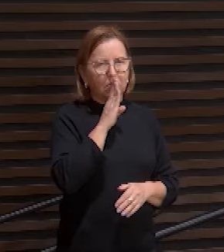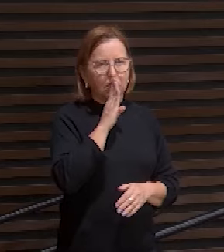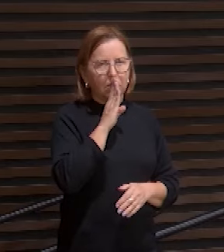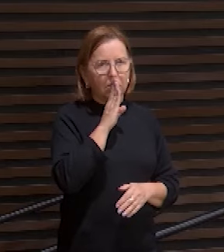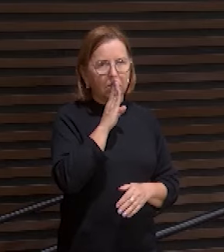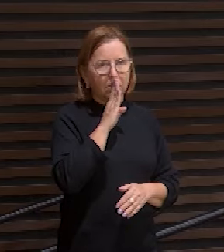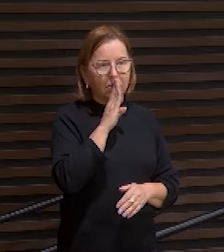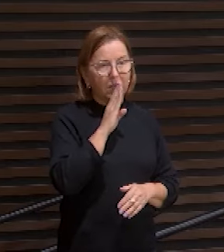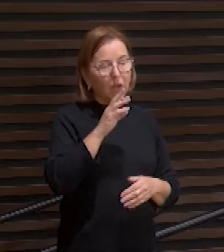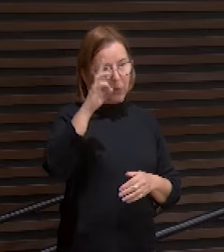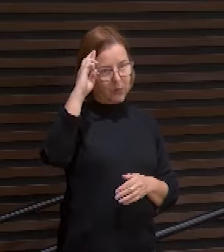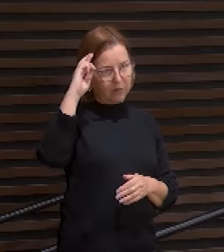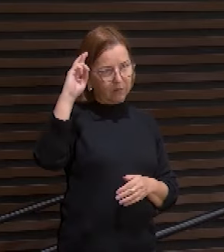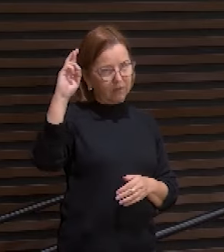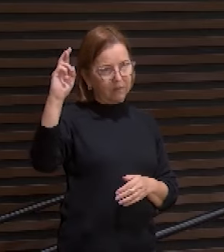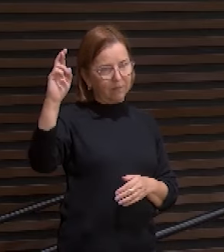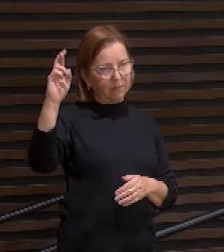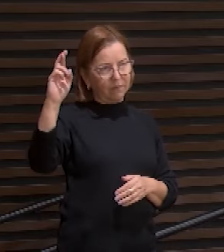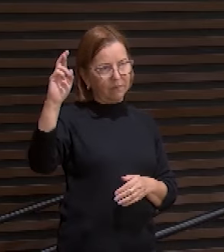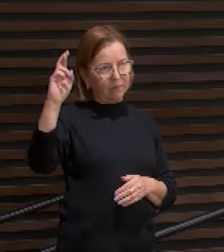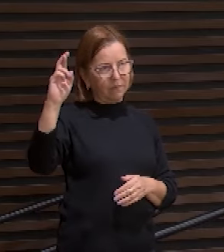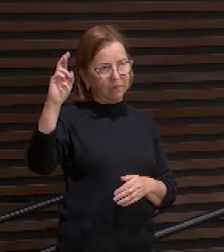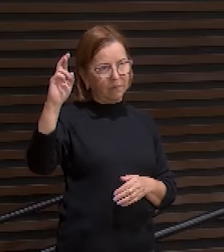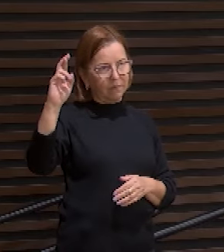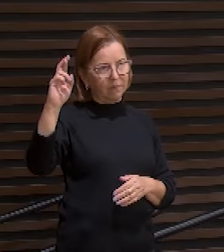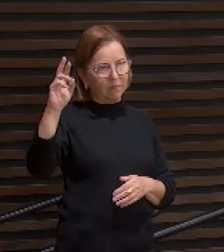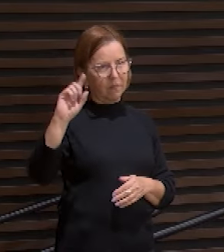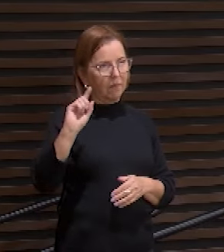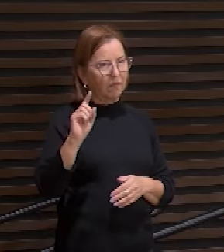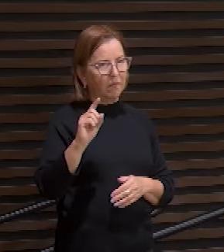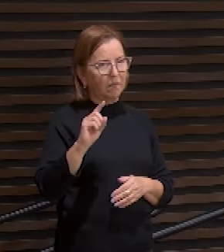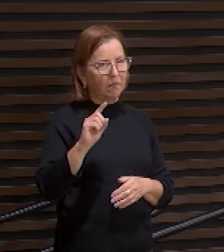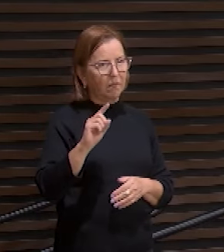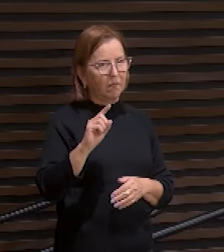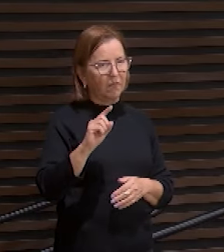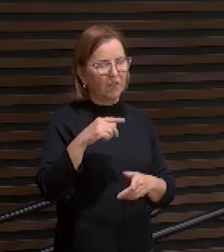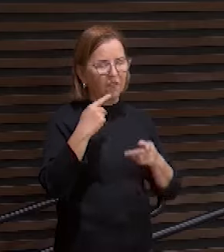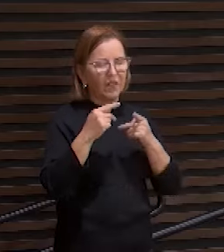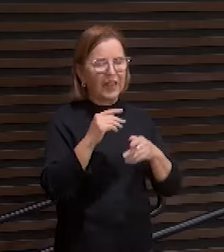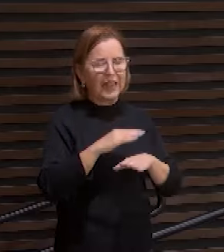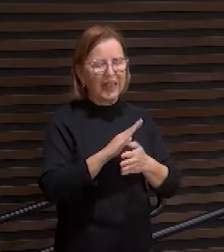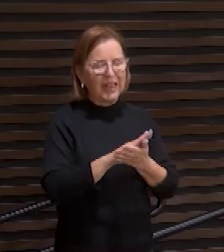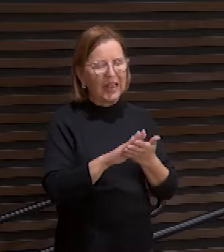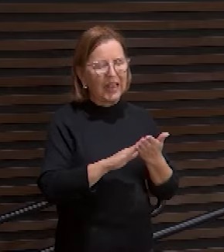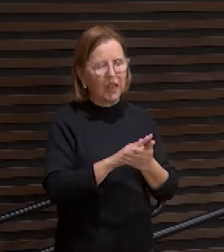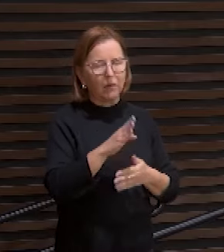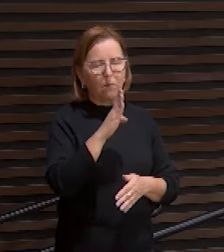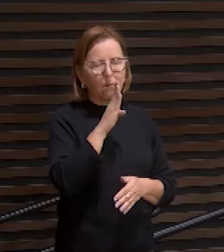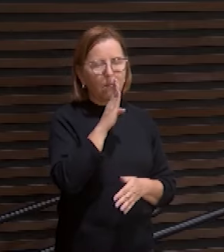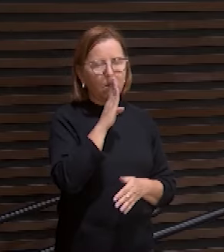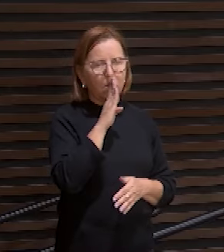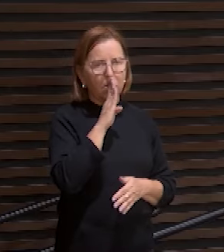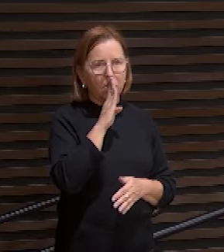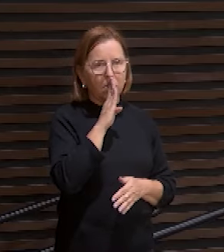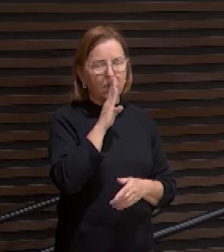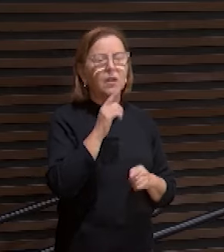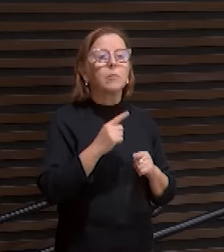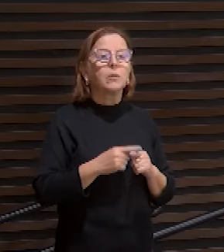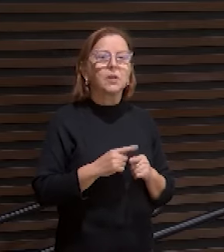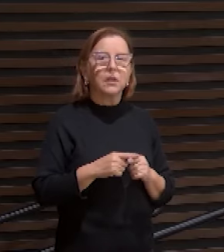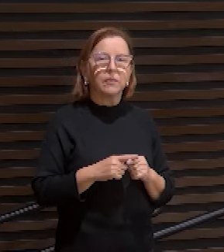o senhor não abriu a sua boca por que